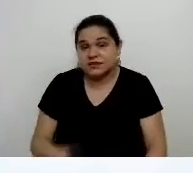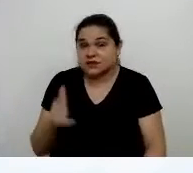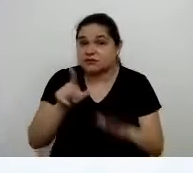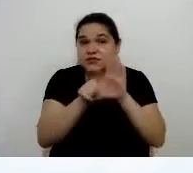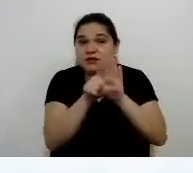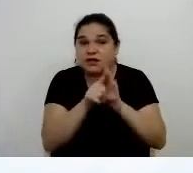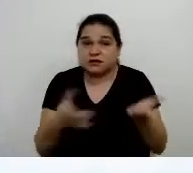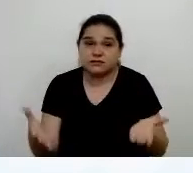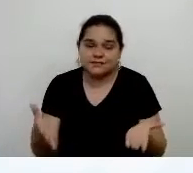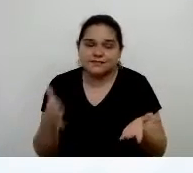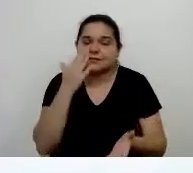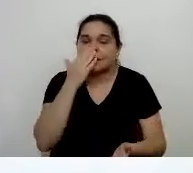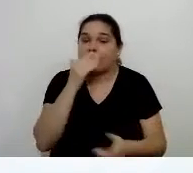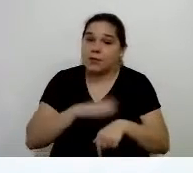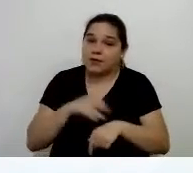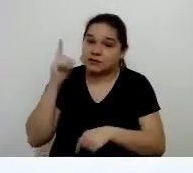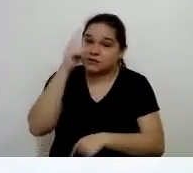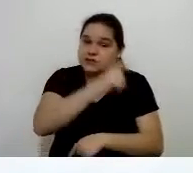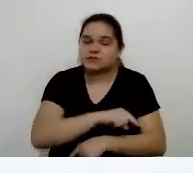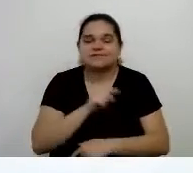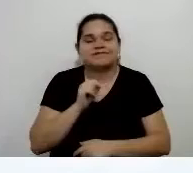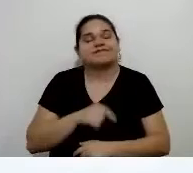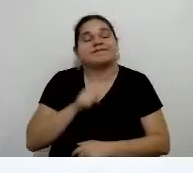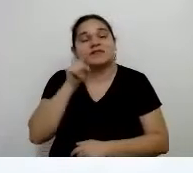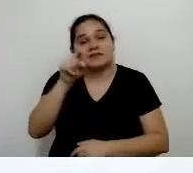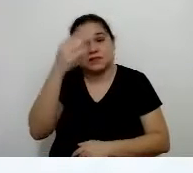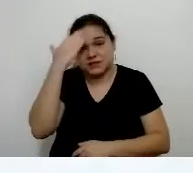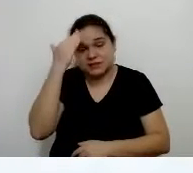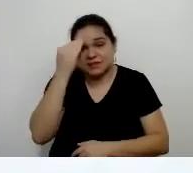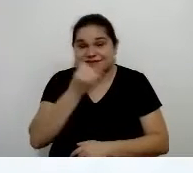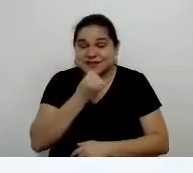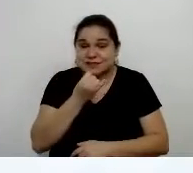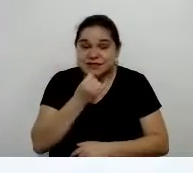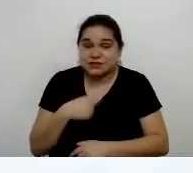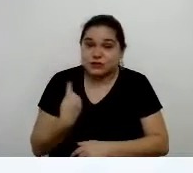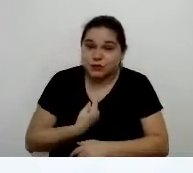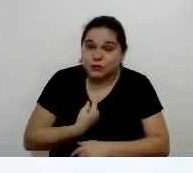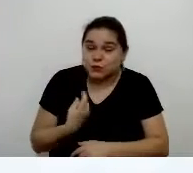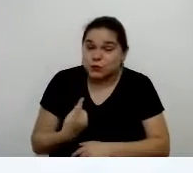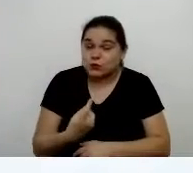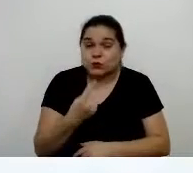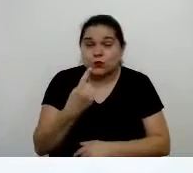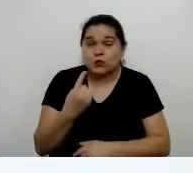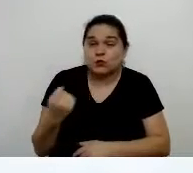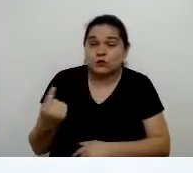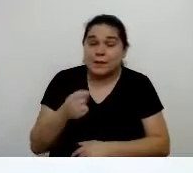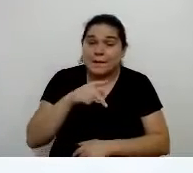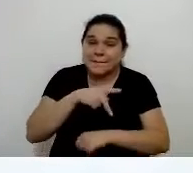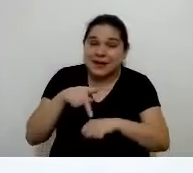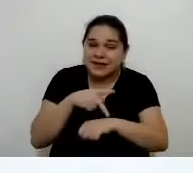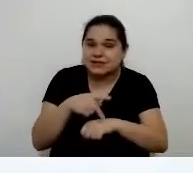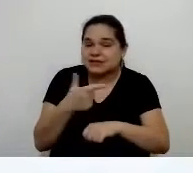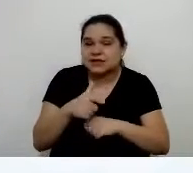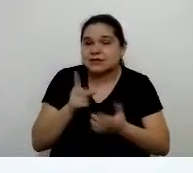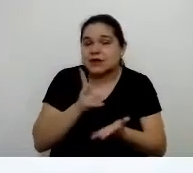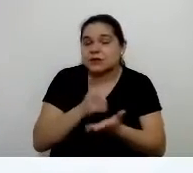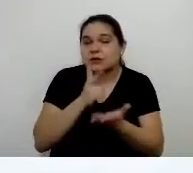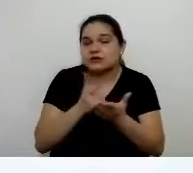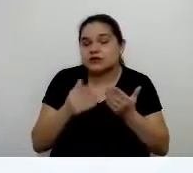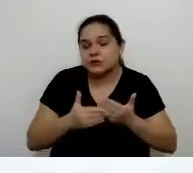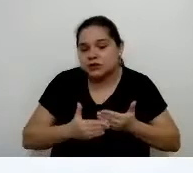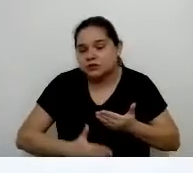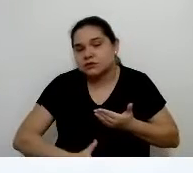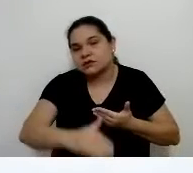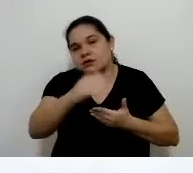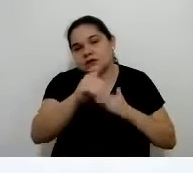difícil. Sim, e você sabe, Jamil, que infelizmente o nosso é um dos únicos países que não está estendendo os benefícios da